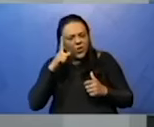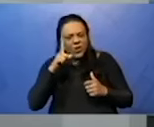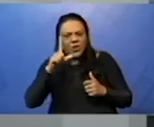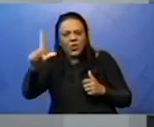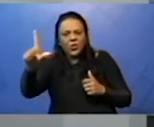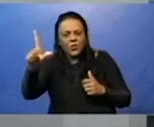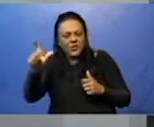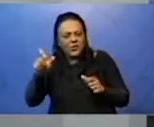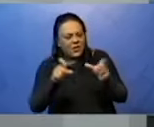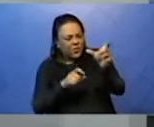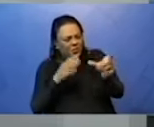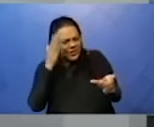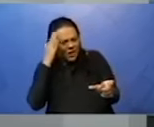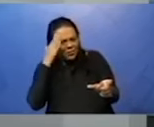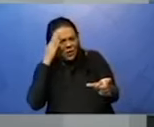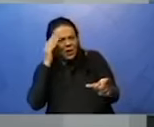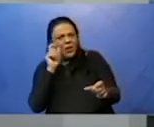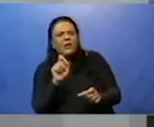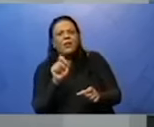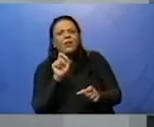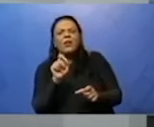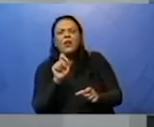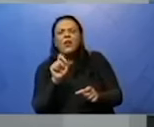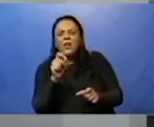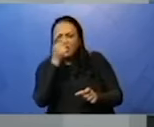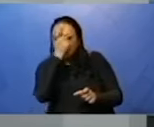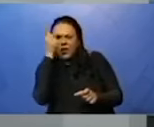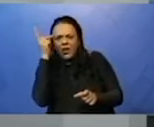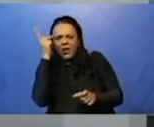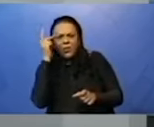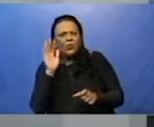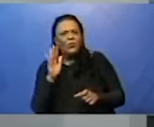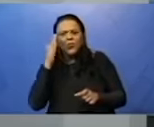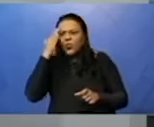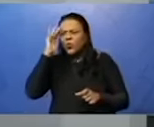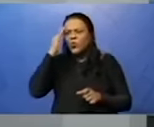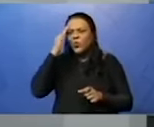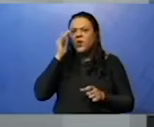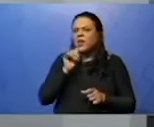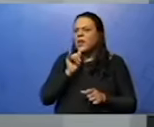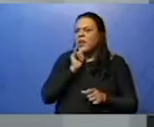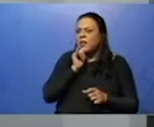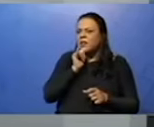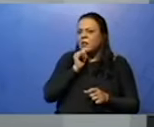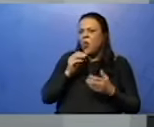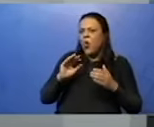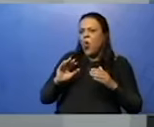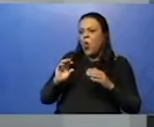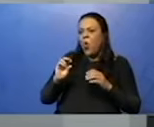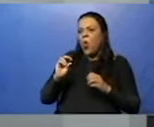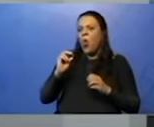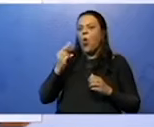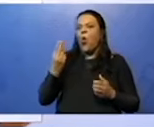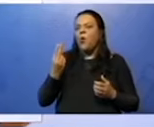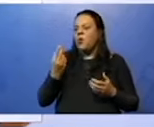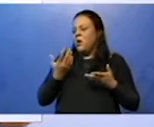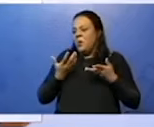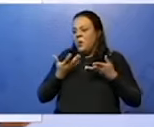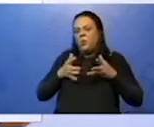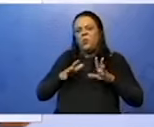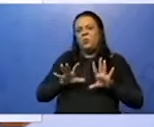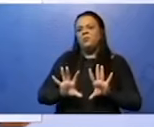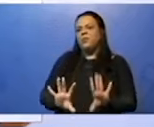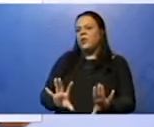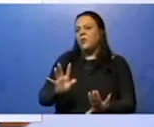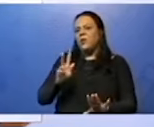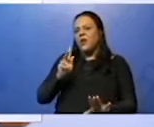o ser de quem fala. Então, quando eu não sei de quem eu estou falando, ou não é conveniente. Como assim? Ah, vamos supor